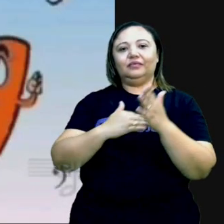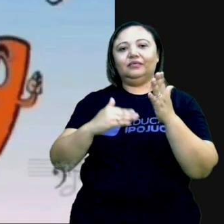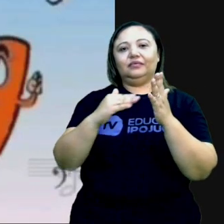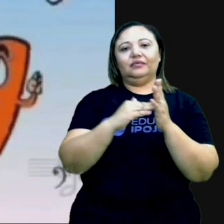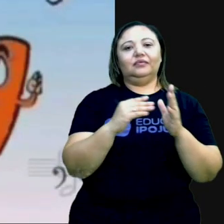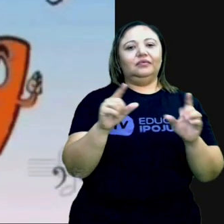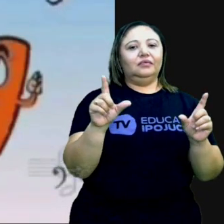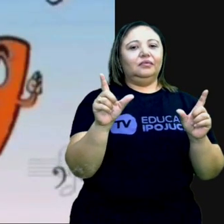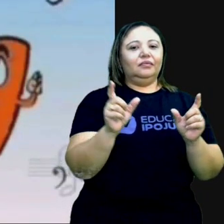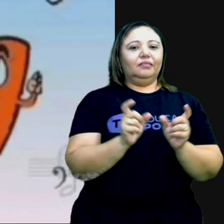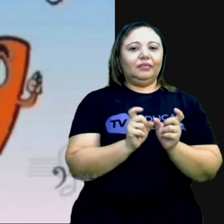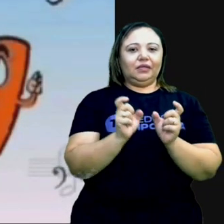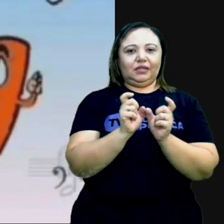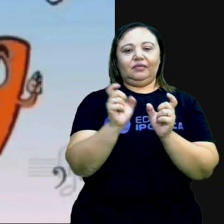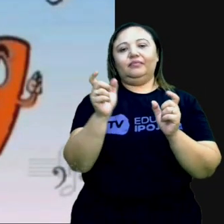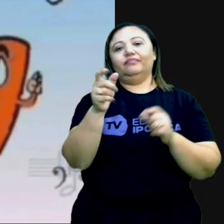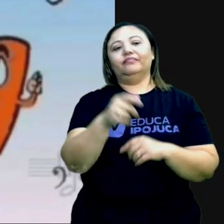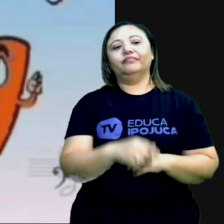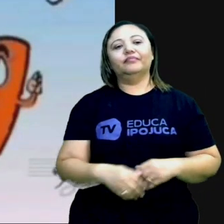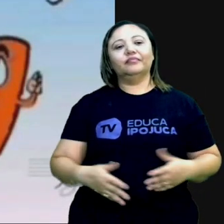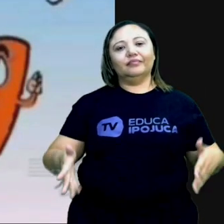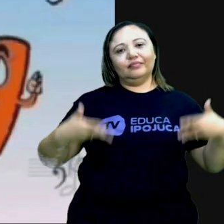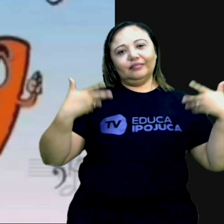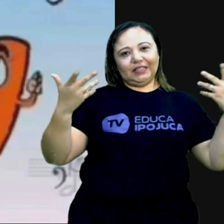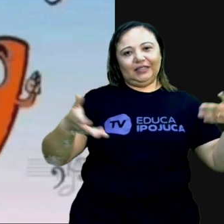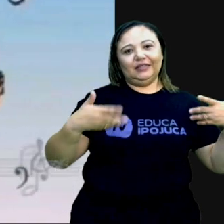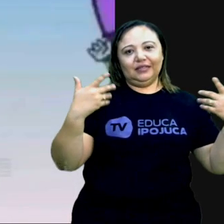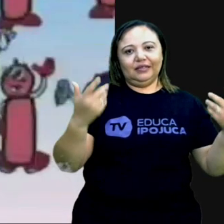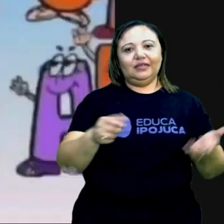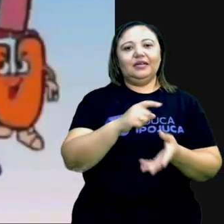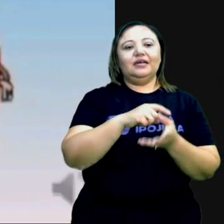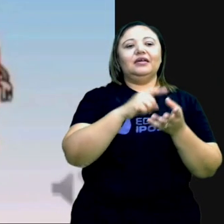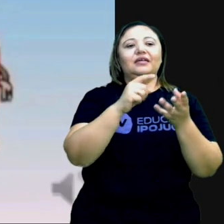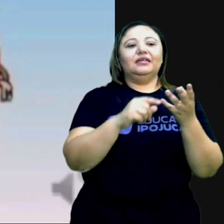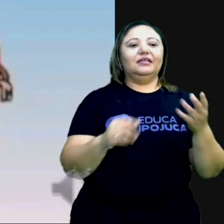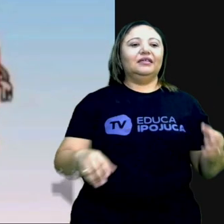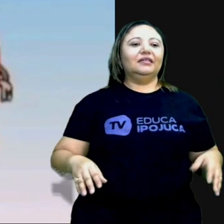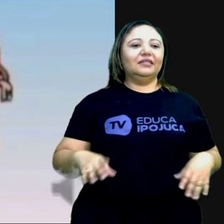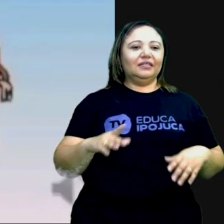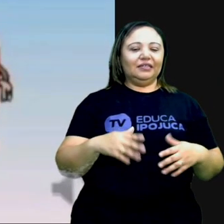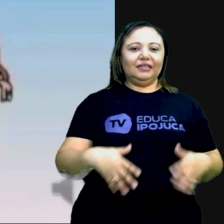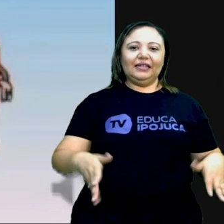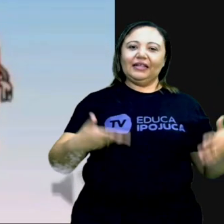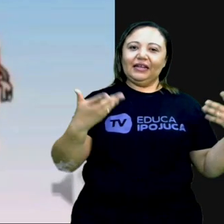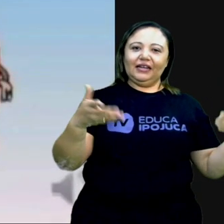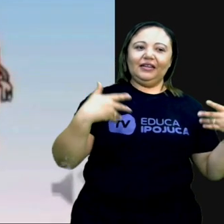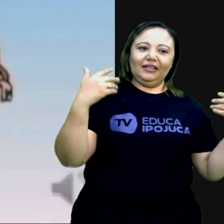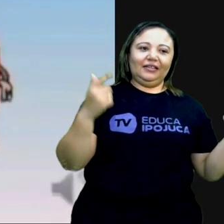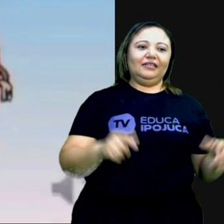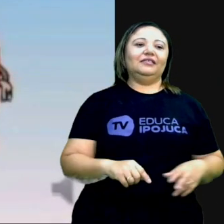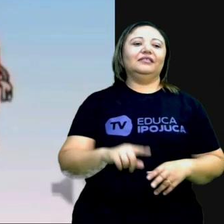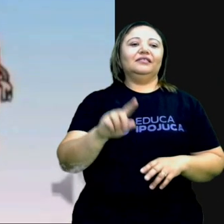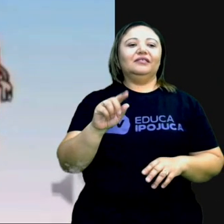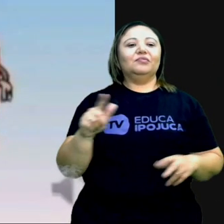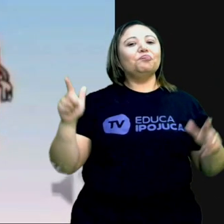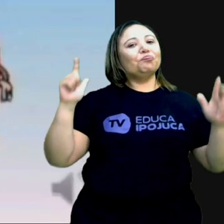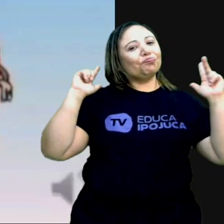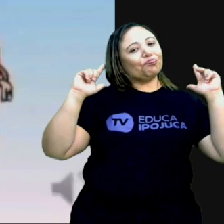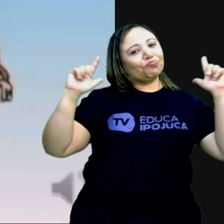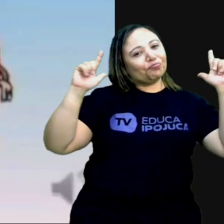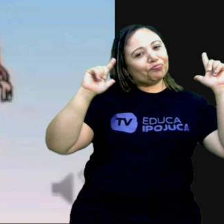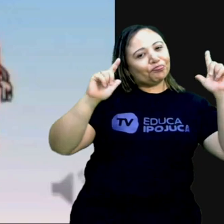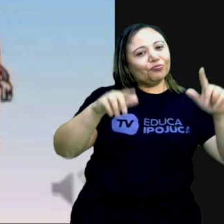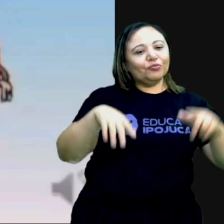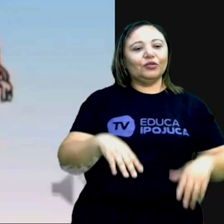as palavras. Vejam só quanta alegria! As vogais saíram festejando. Muito, muito, muito.